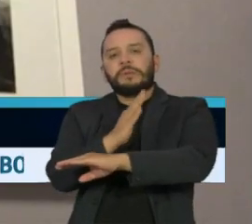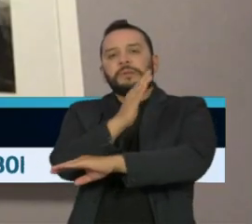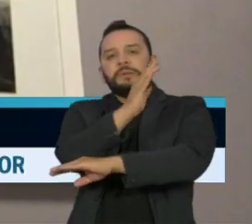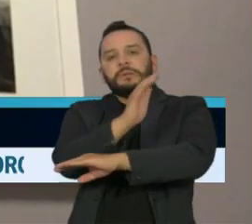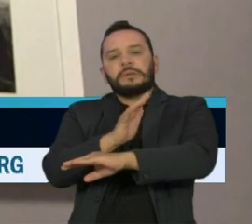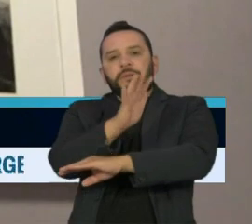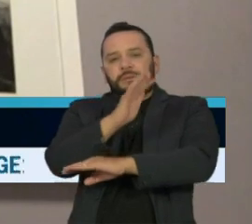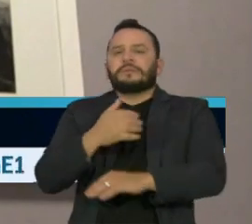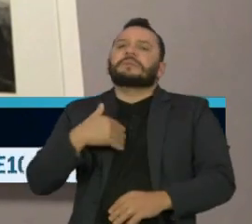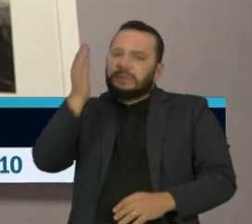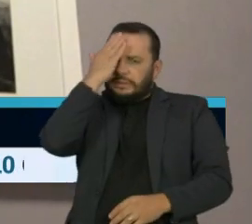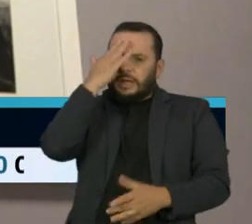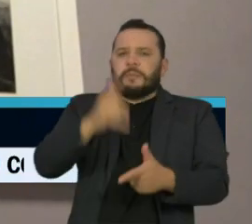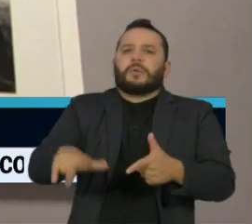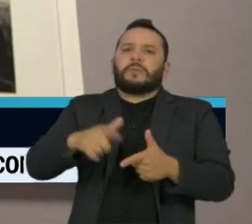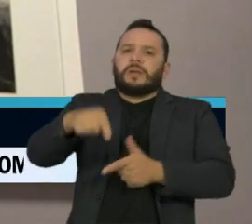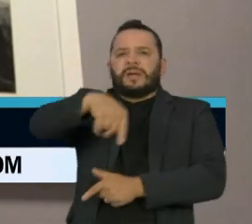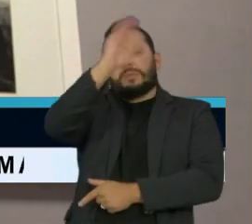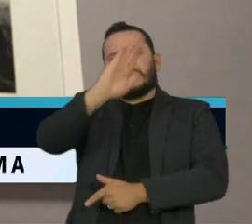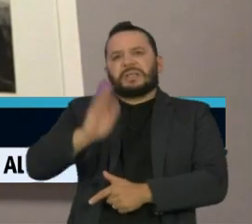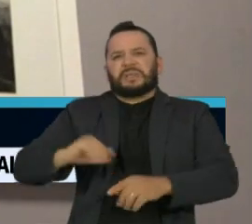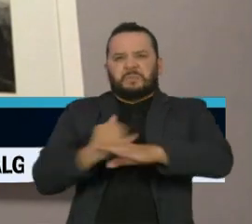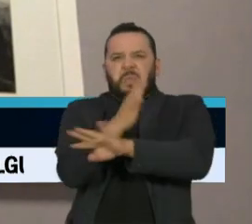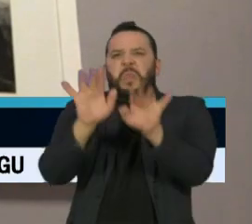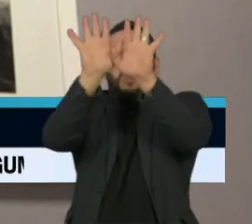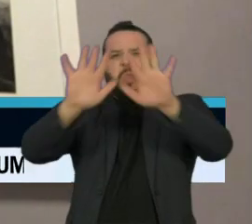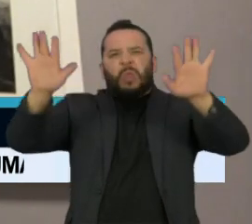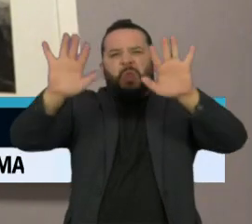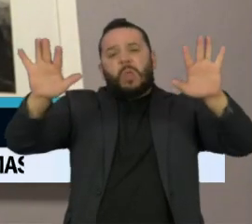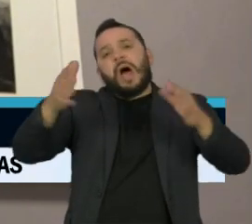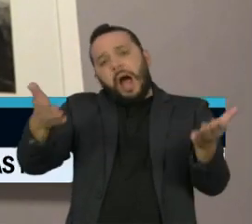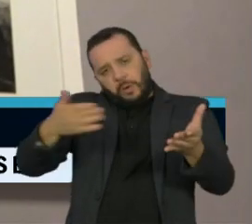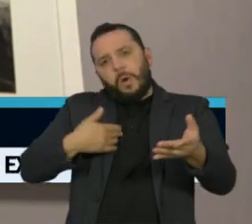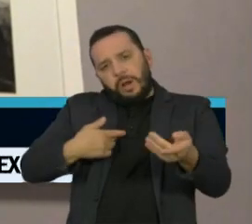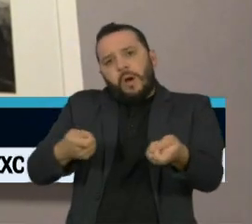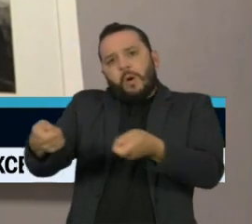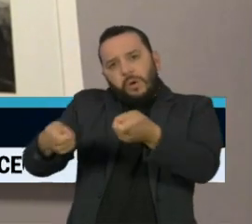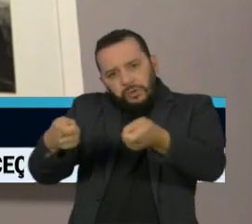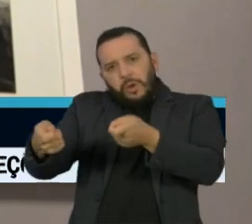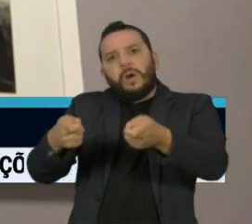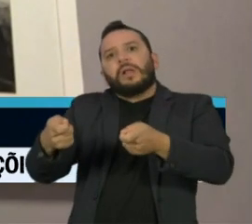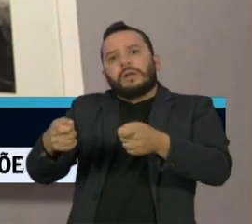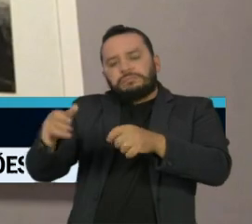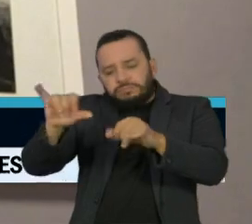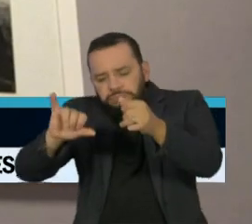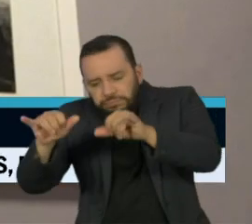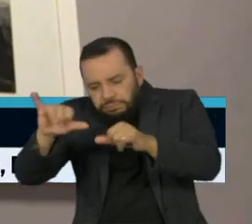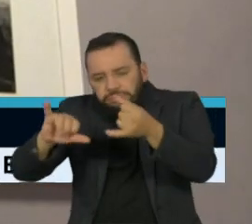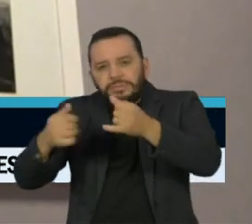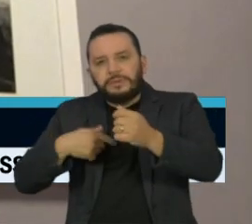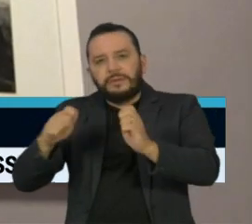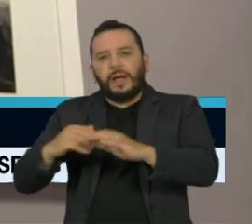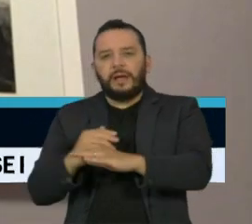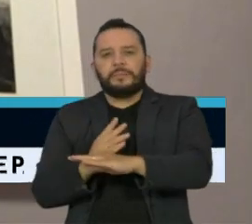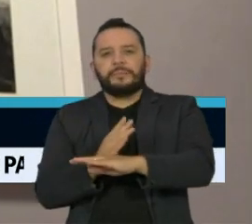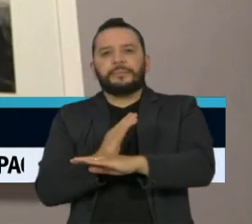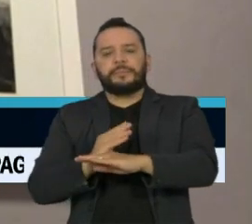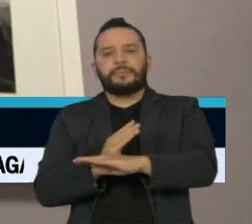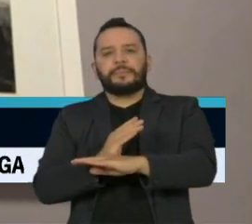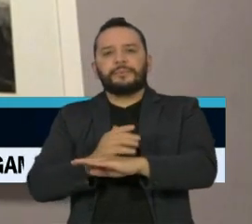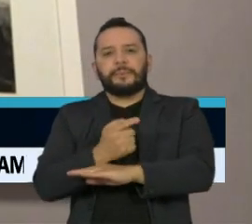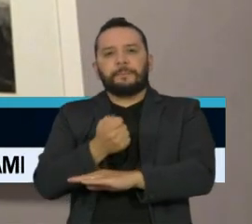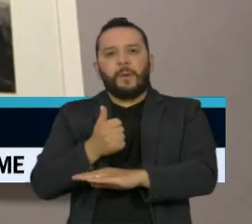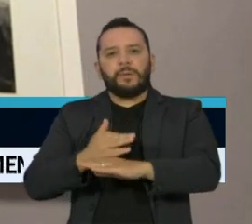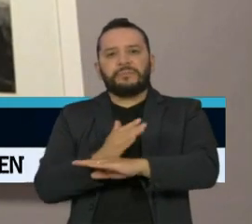ambientais do Brasil vão exigindo limites mais restritivos para os motores, esses motores também vão evoluindo, novas